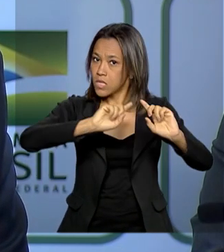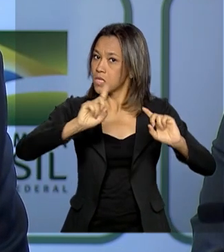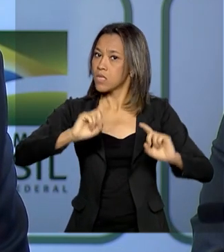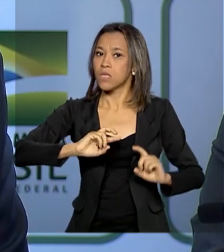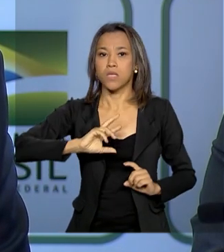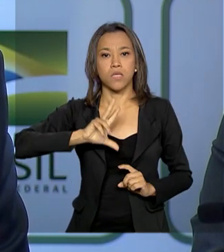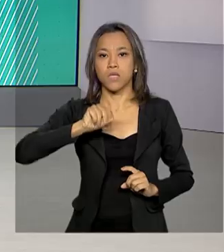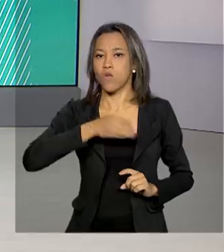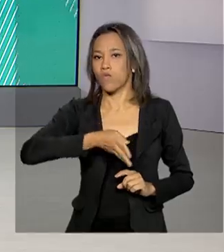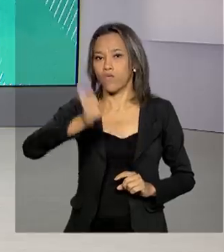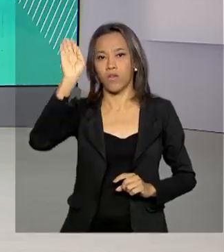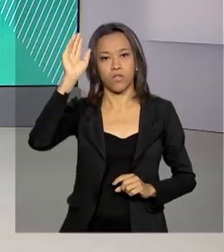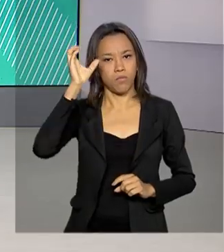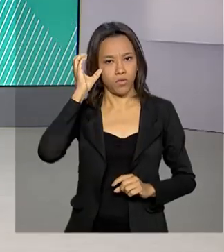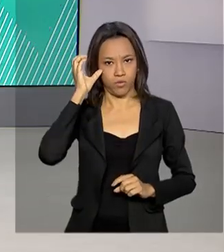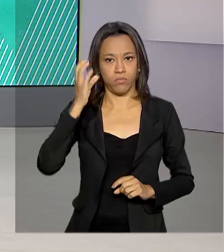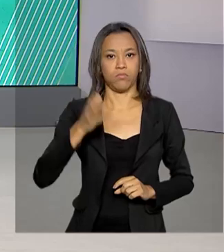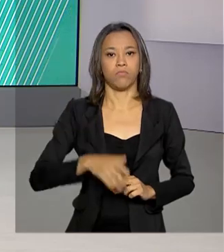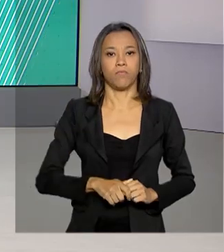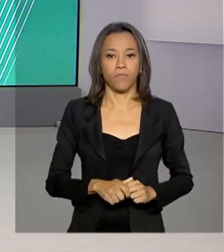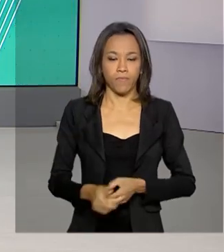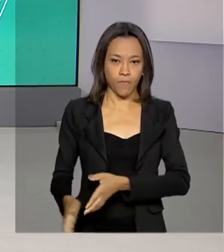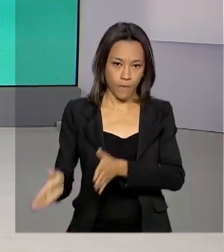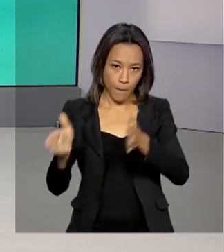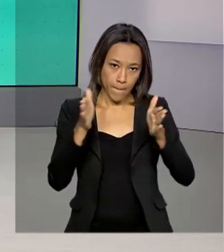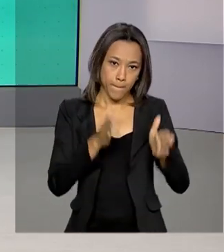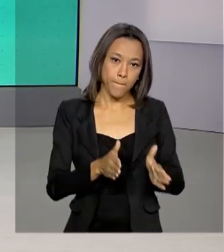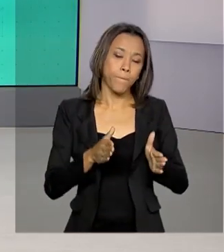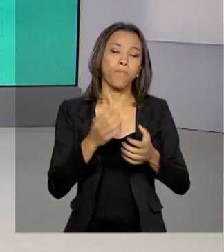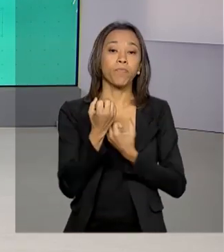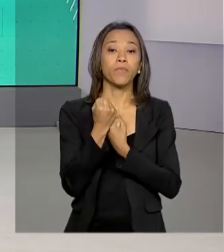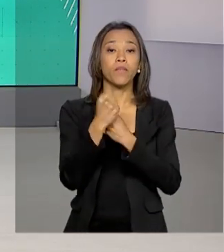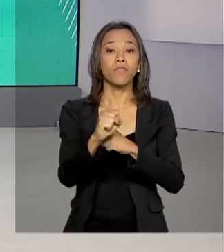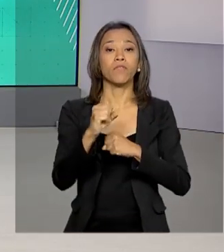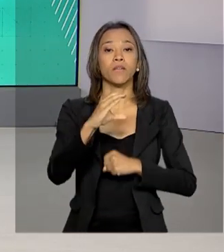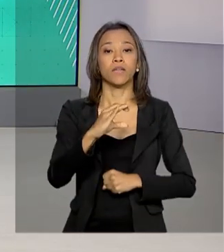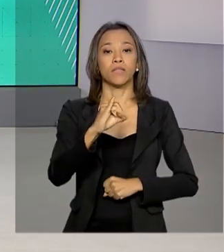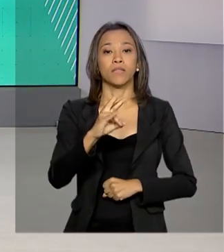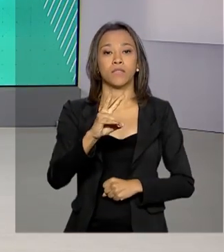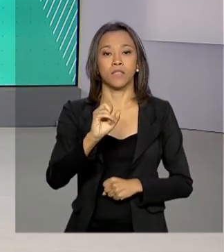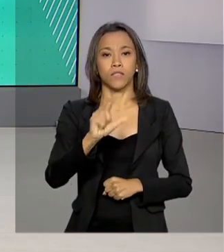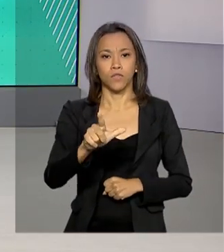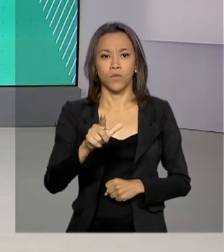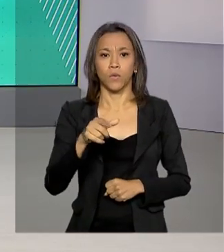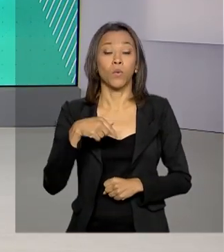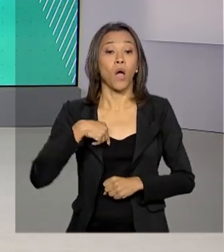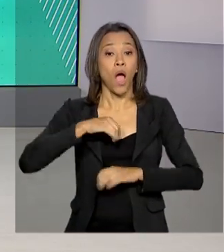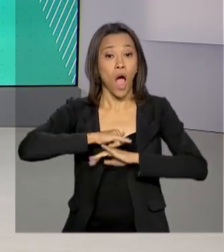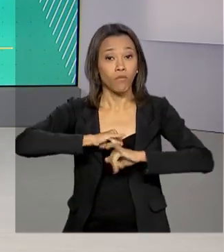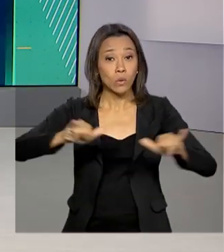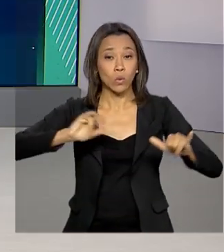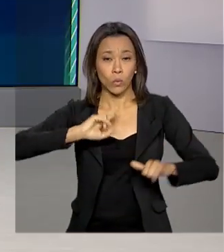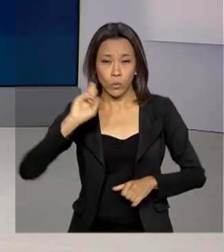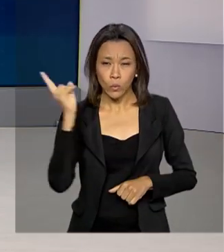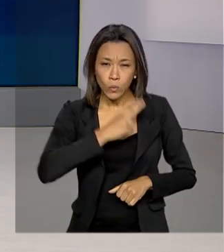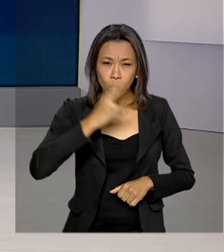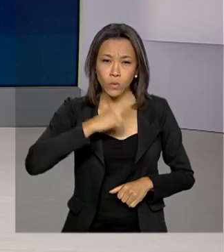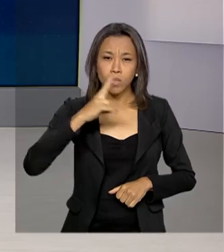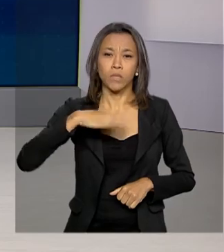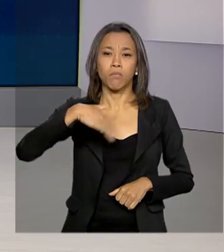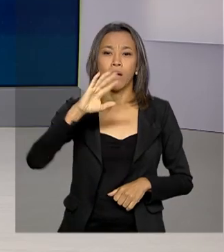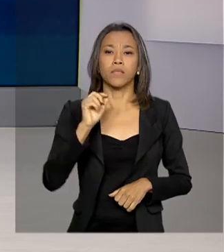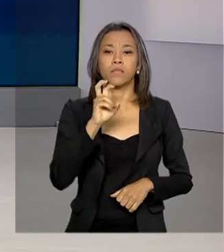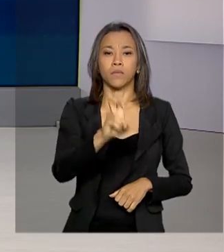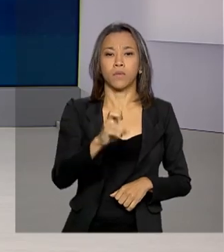país. A Defesa Civil reconheceu situação de emergência em mais 54 municípios de Minas